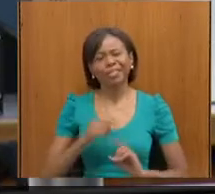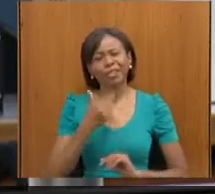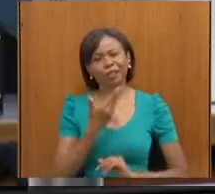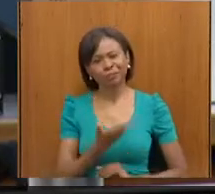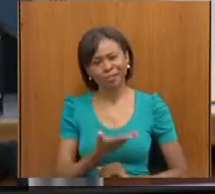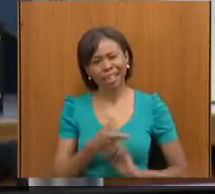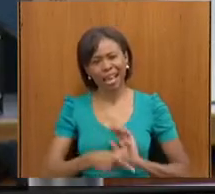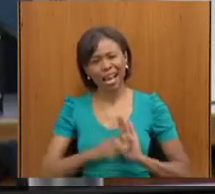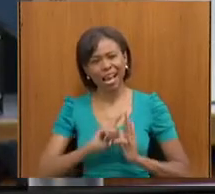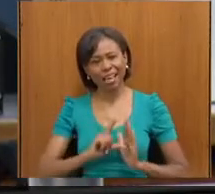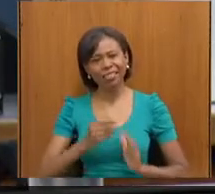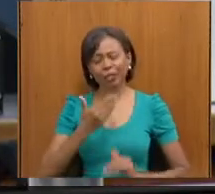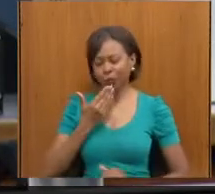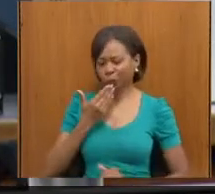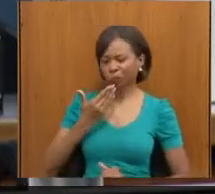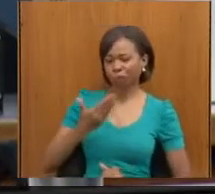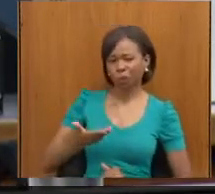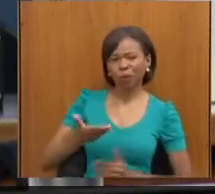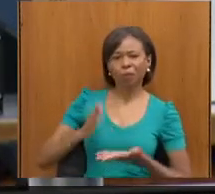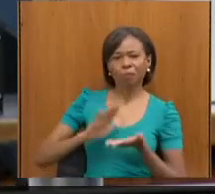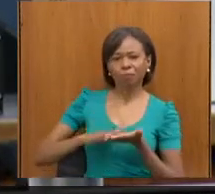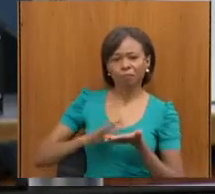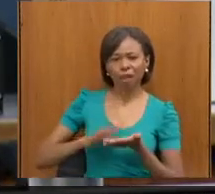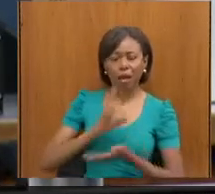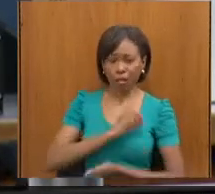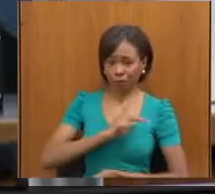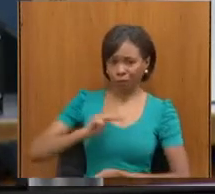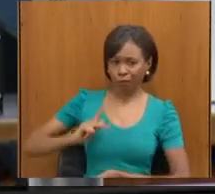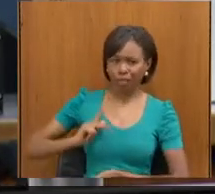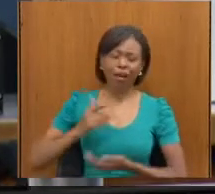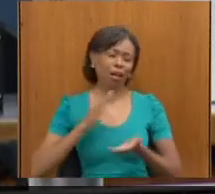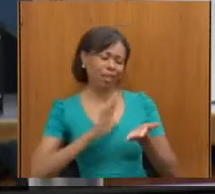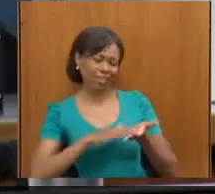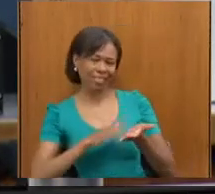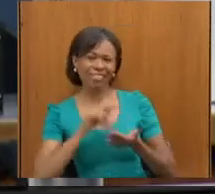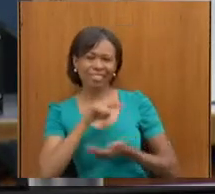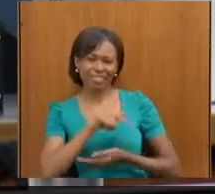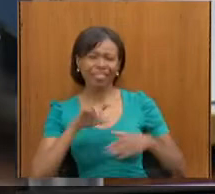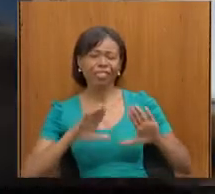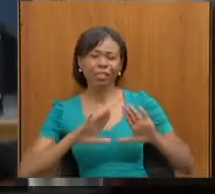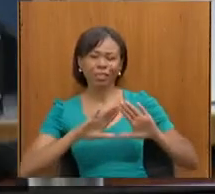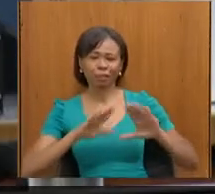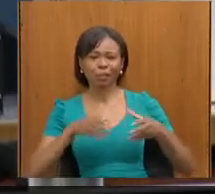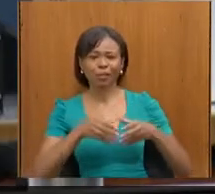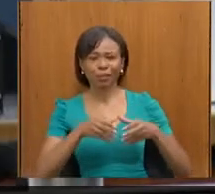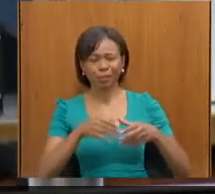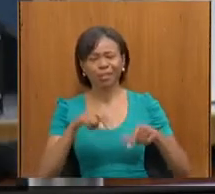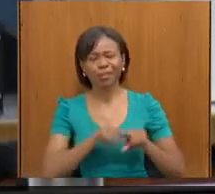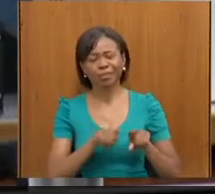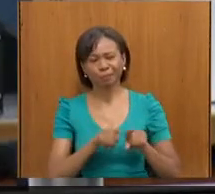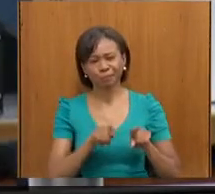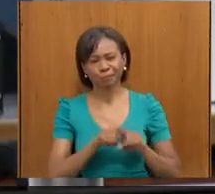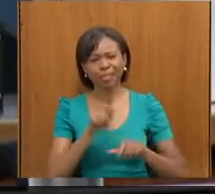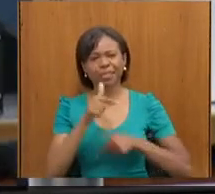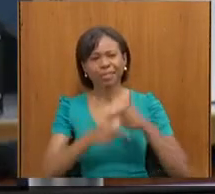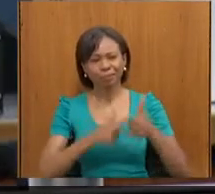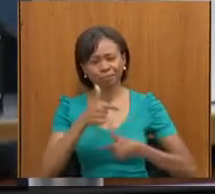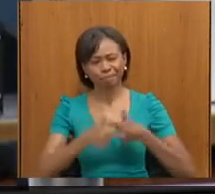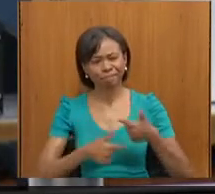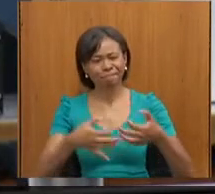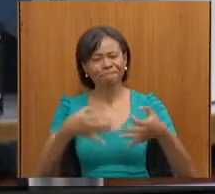o senhor fez à Defensoria, eu devolvo a essa comissão da Assembleia e que, de fato, tem trabalhado de forma